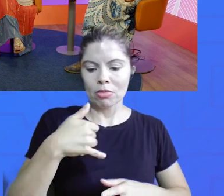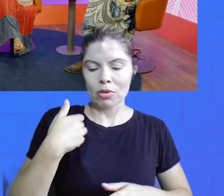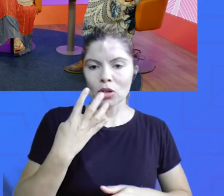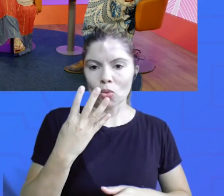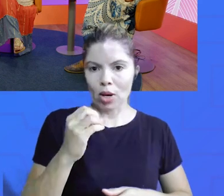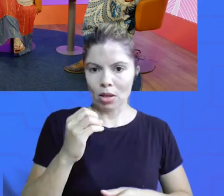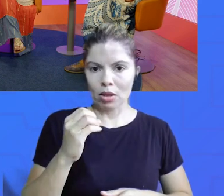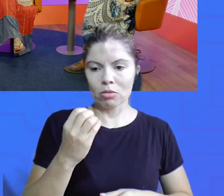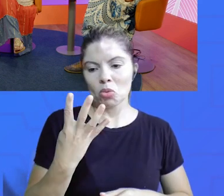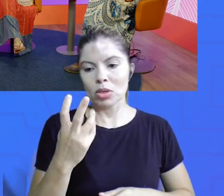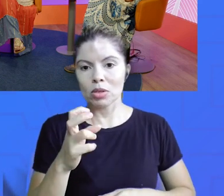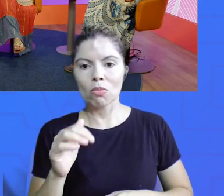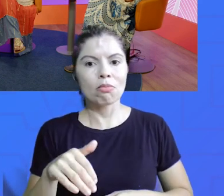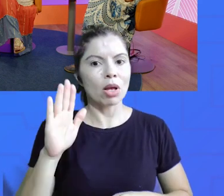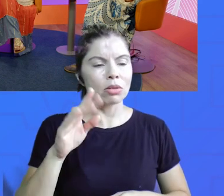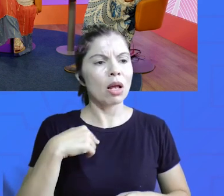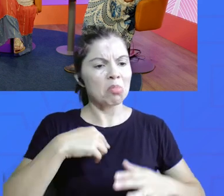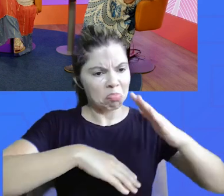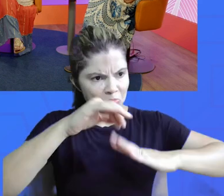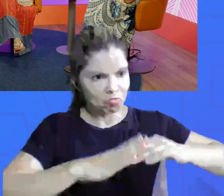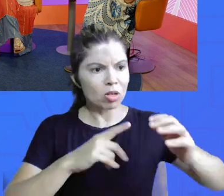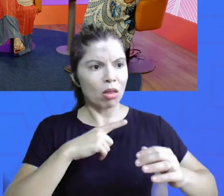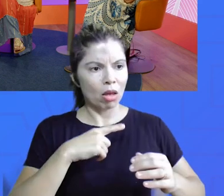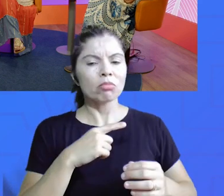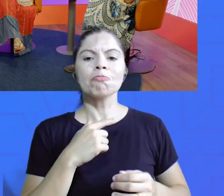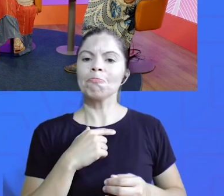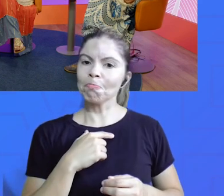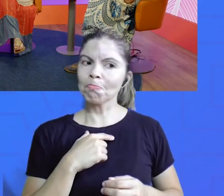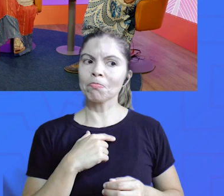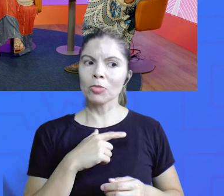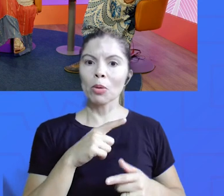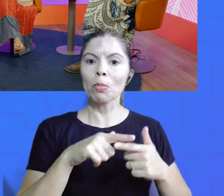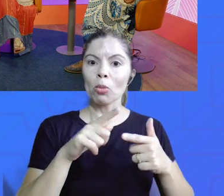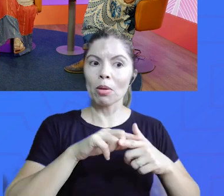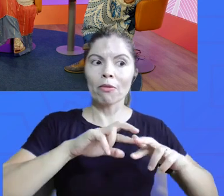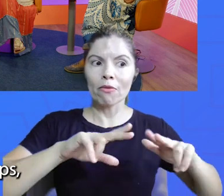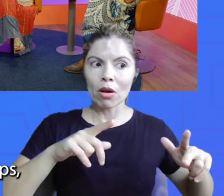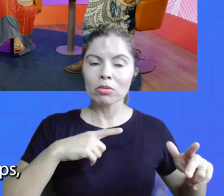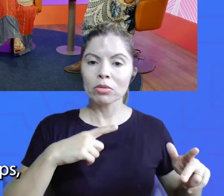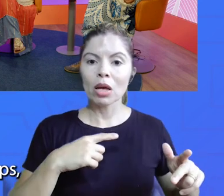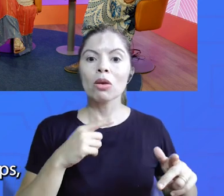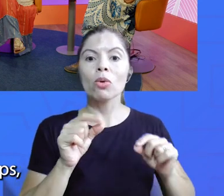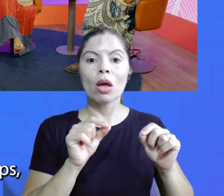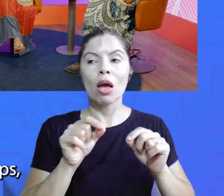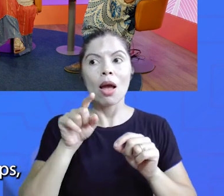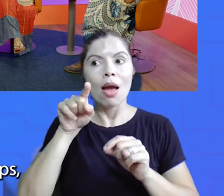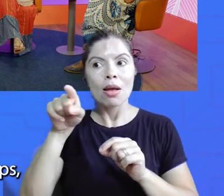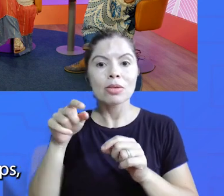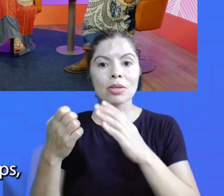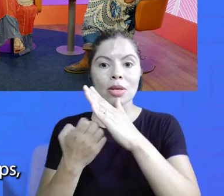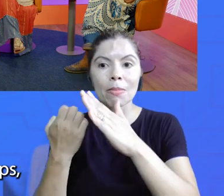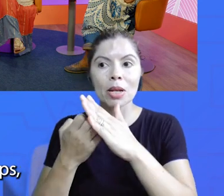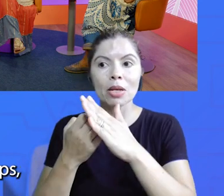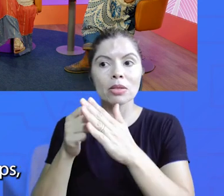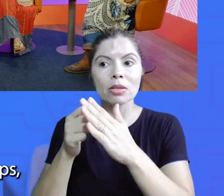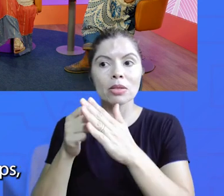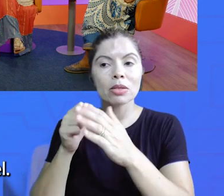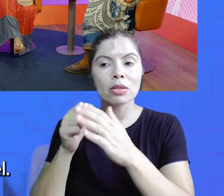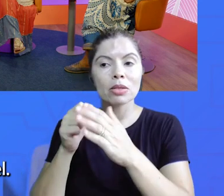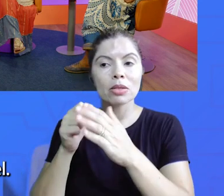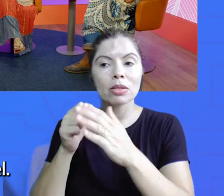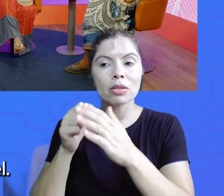com conhecimento, com talento, para que resolvam problemas em pequenas, médias, empresas e startups,